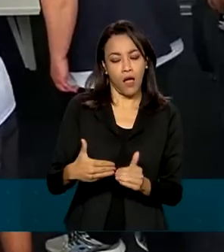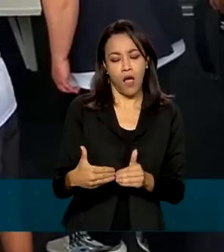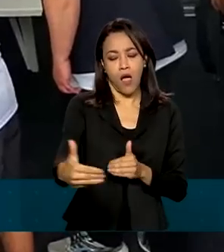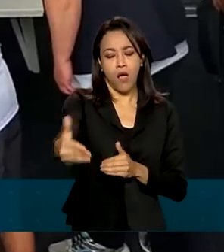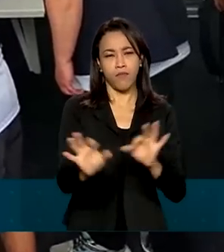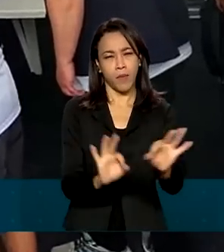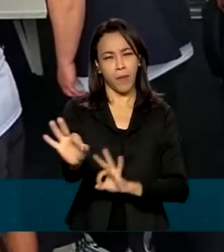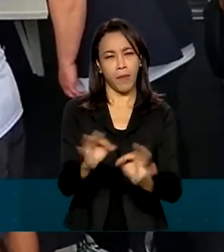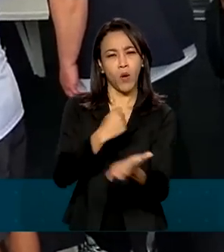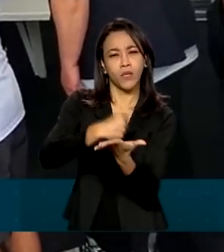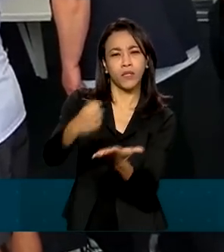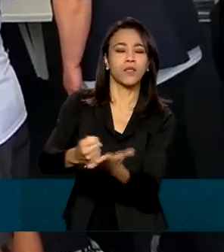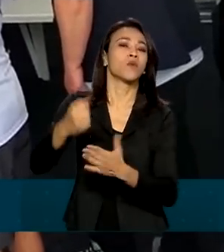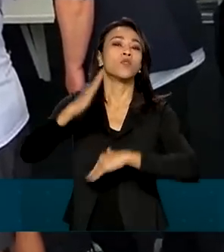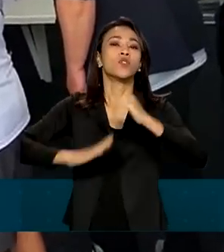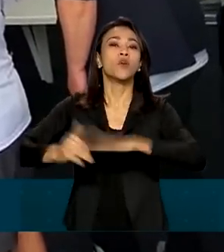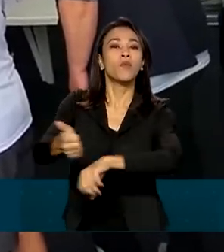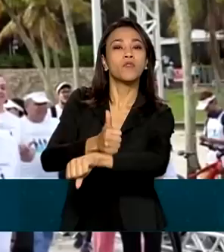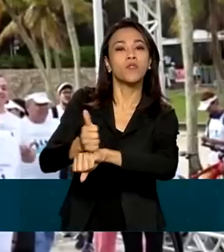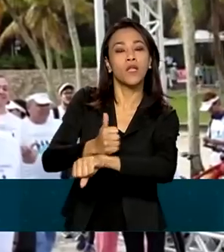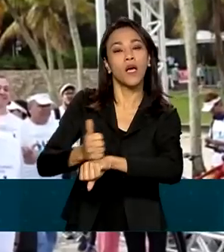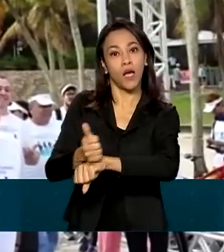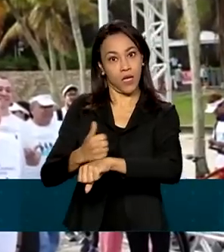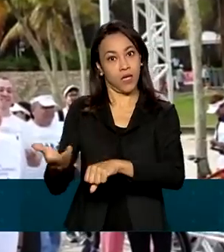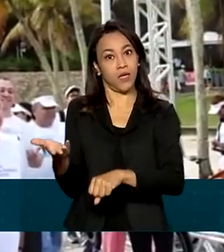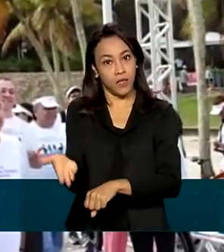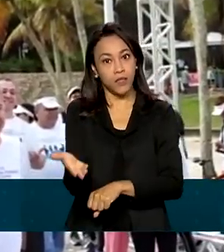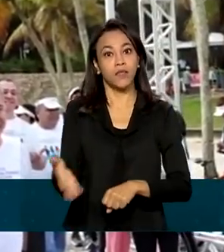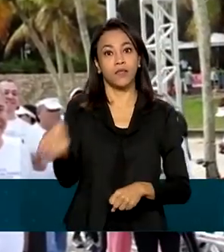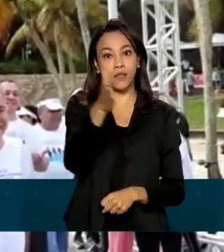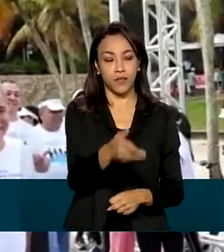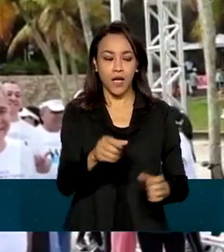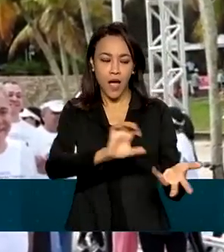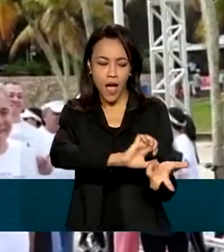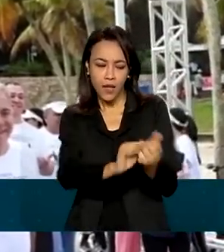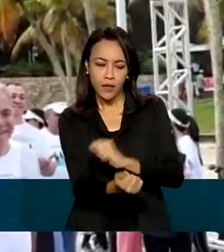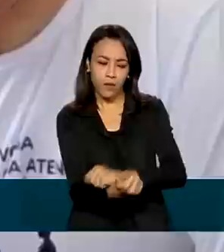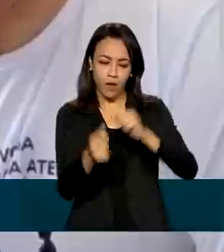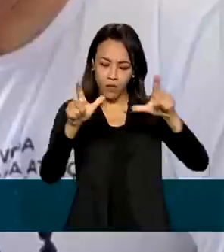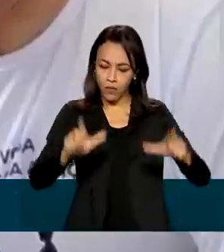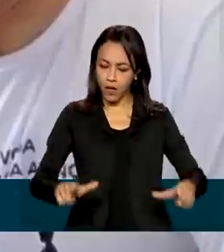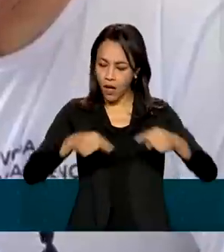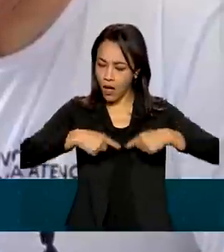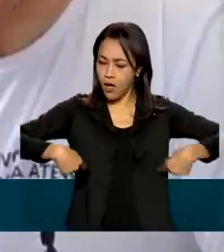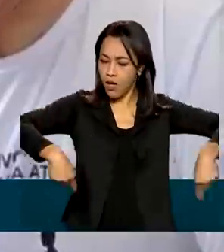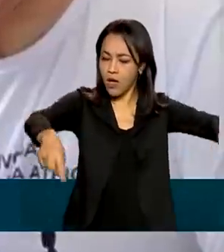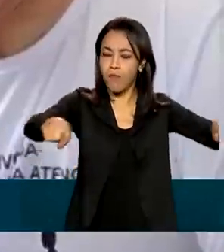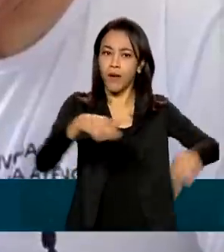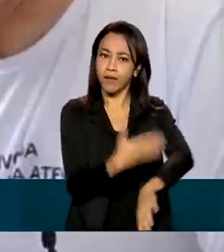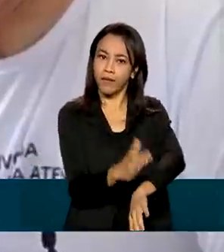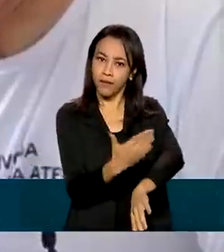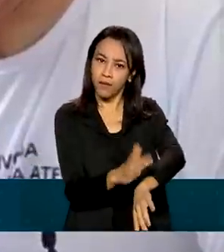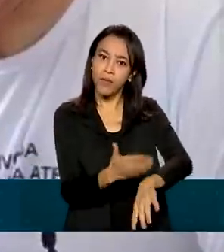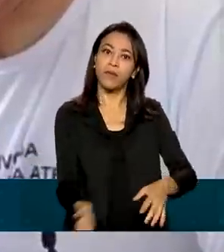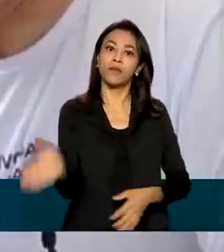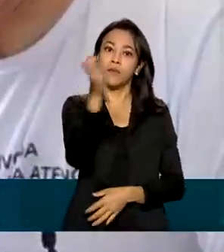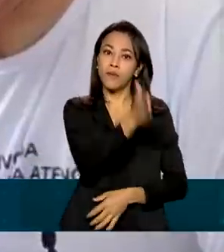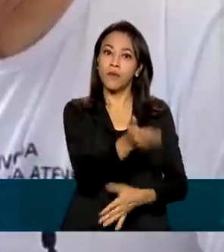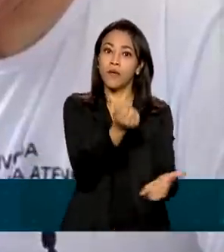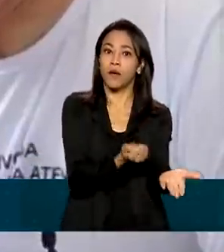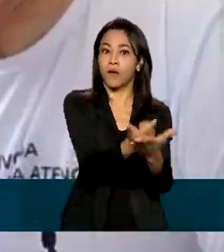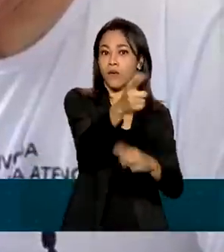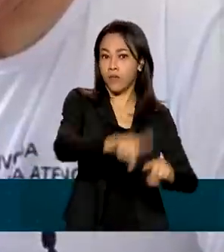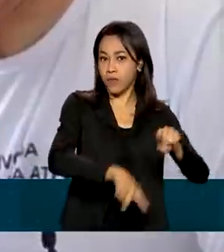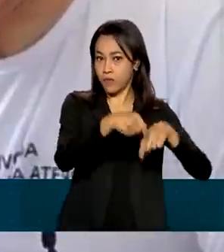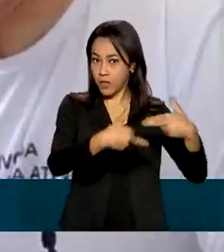de profissionais de educação física, a readequação de espaços para a prática de exercícios físicos e a compra de materiais. Só